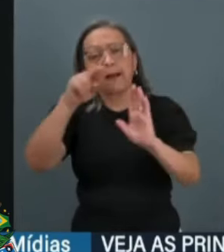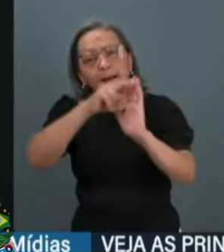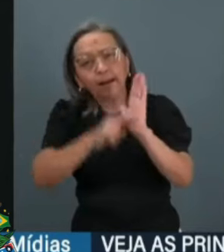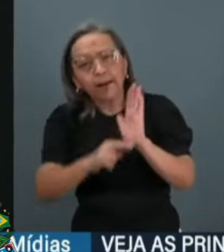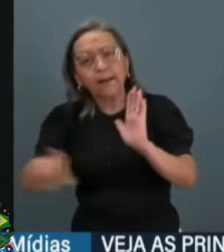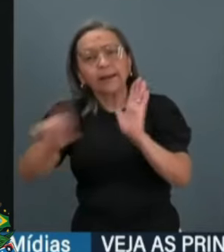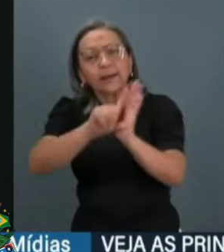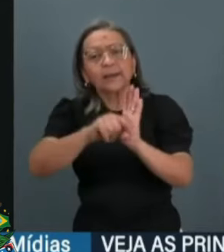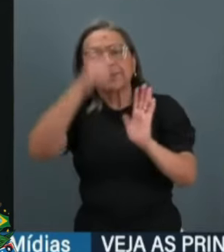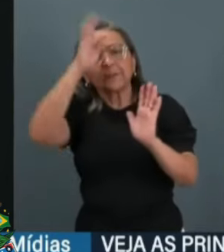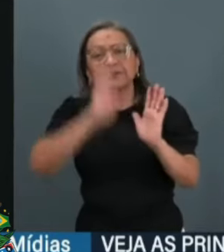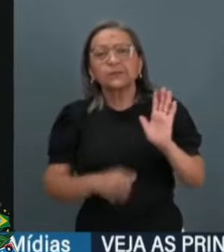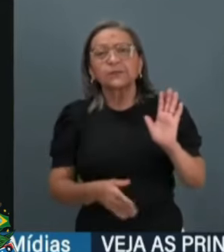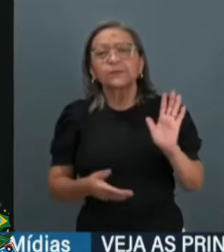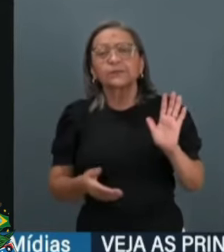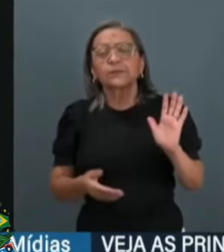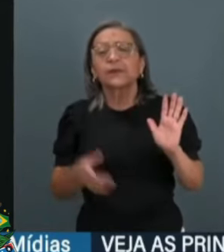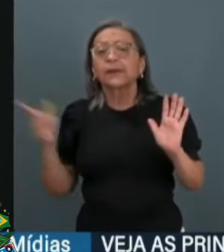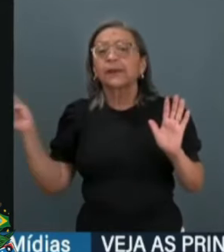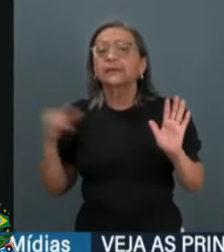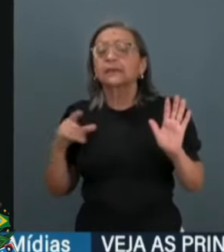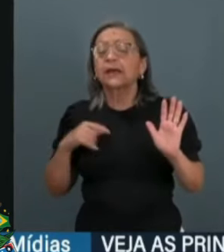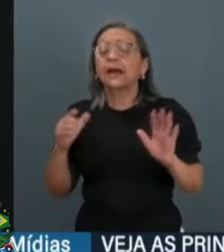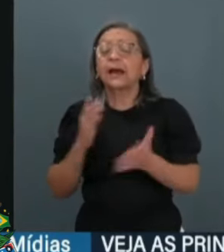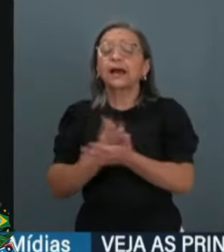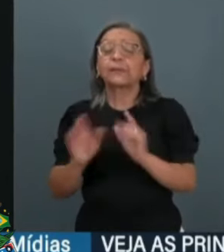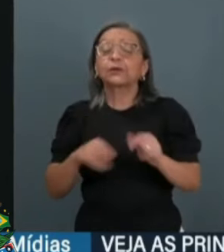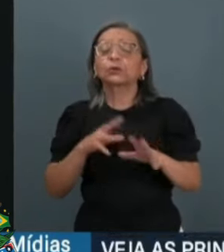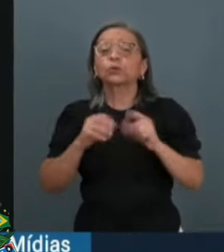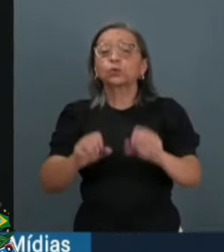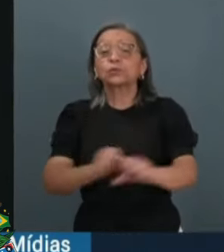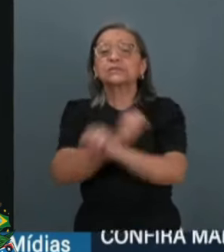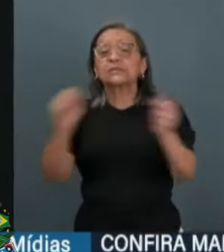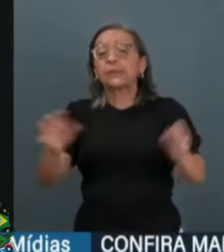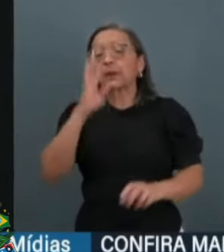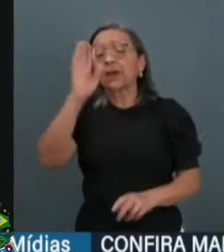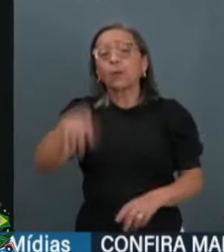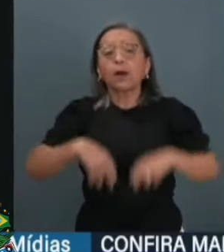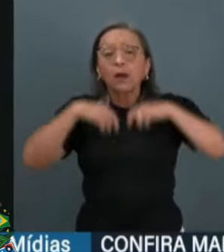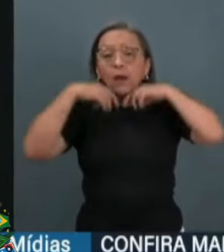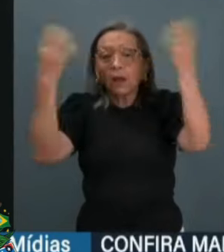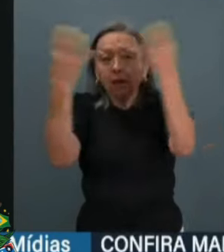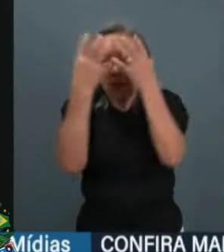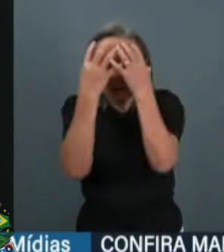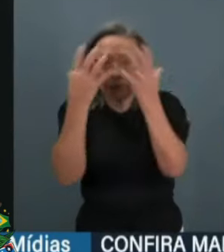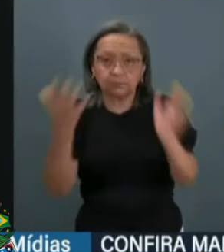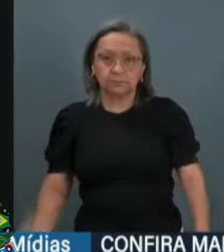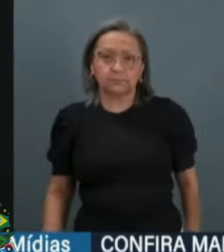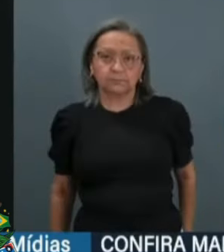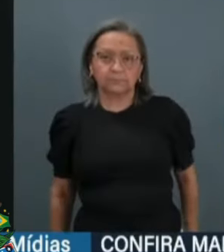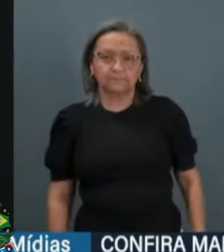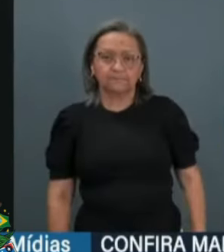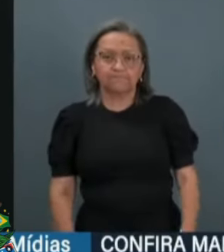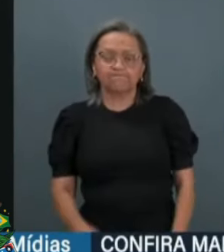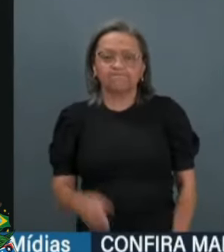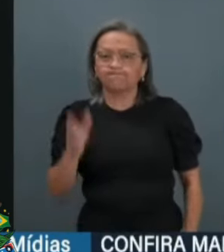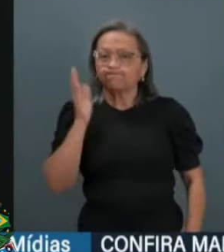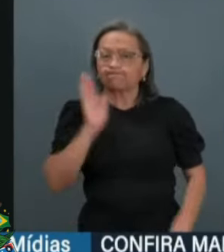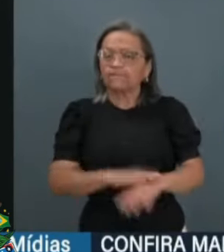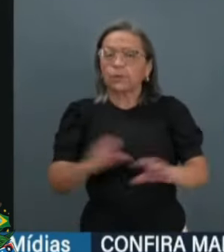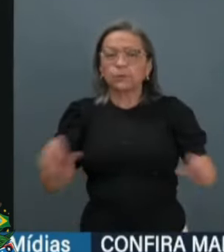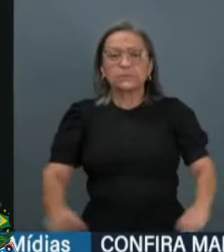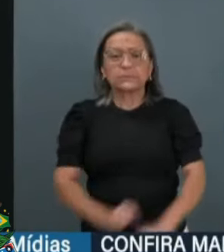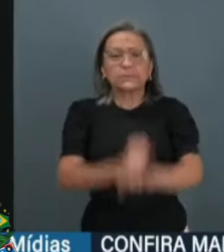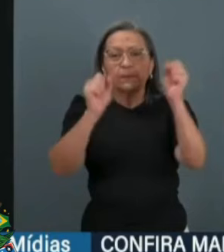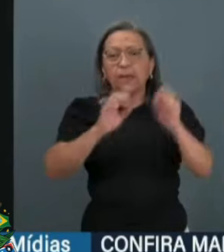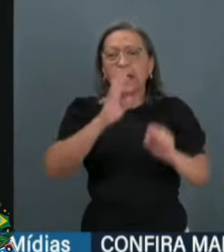leis do Brasil, que está acabando com o sistema acusatório, é uma vergonha, senador Seif. O sistema acusatório